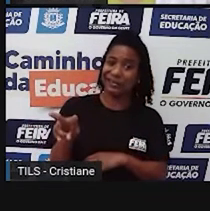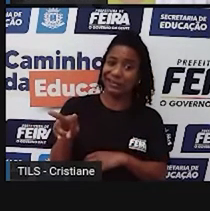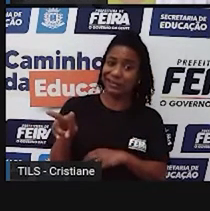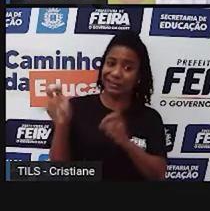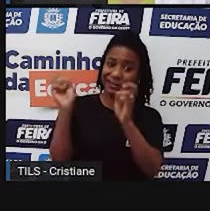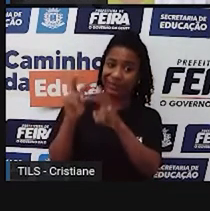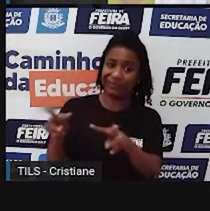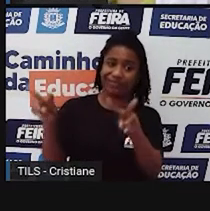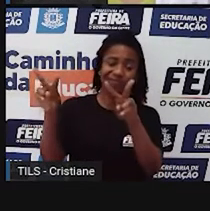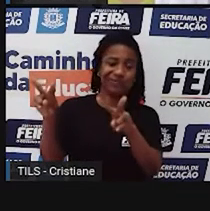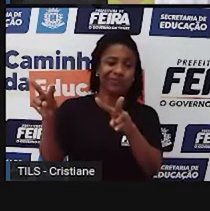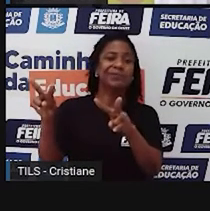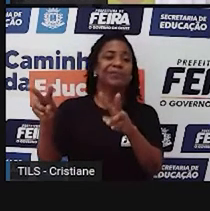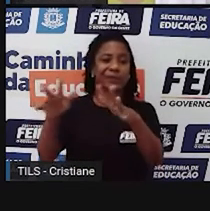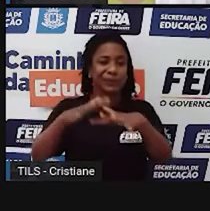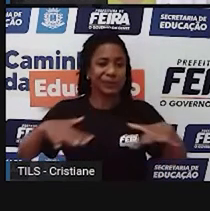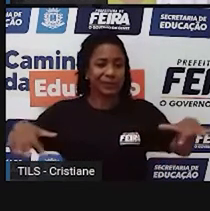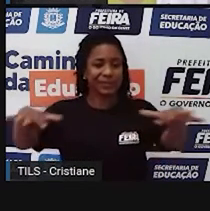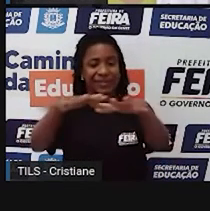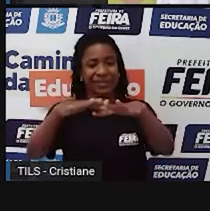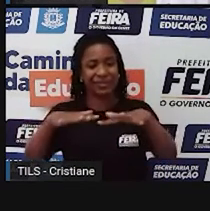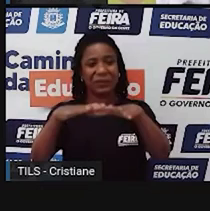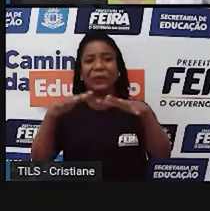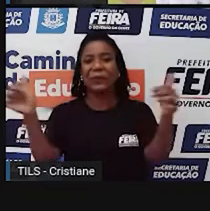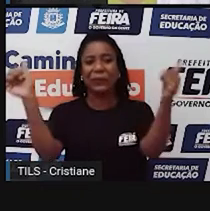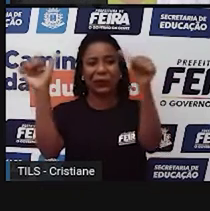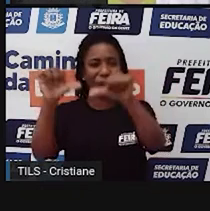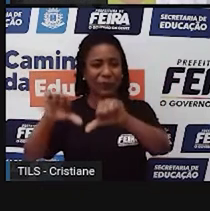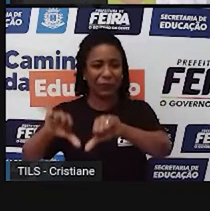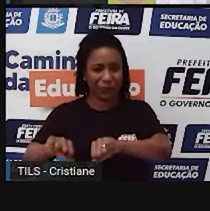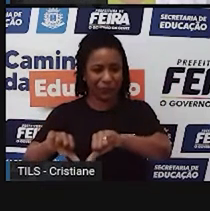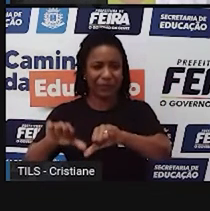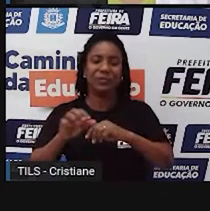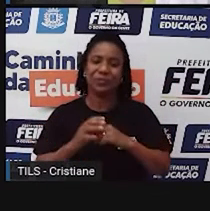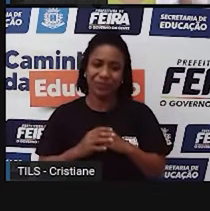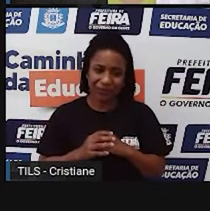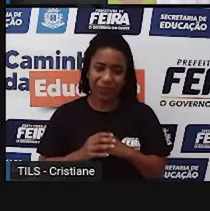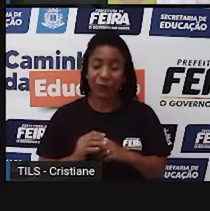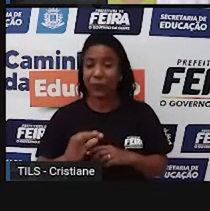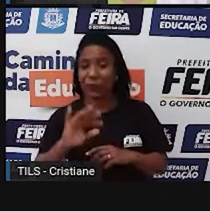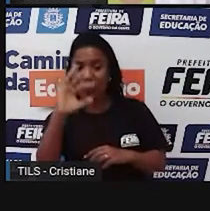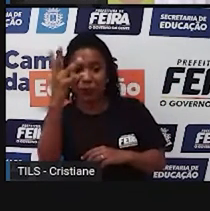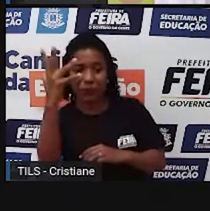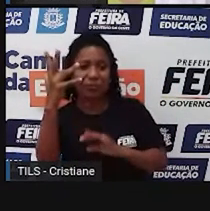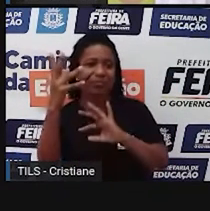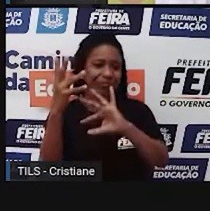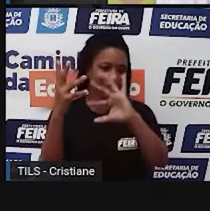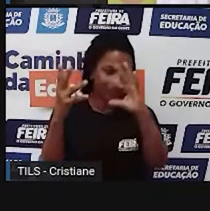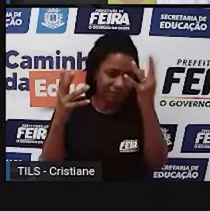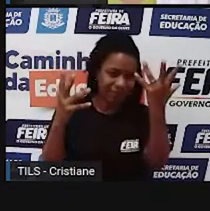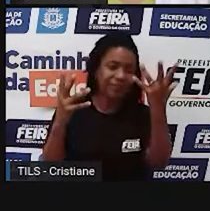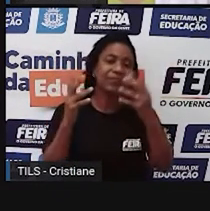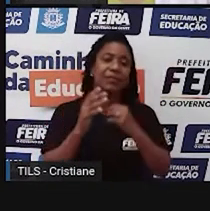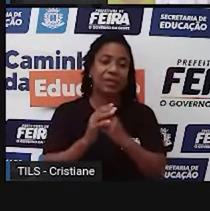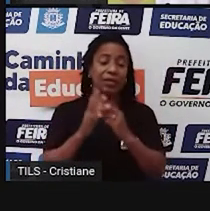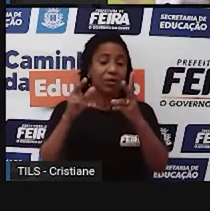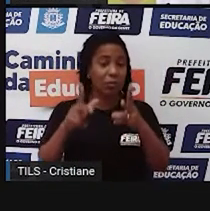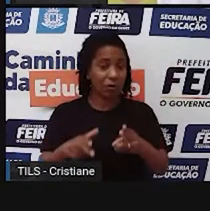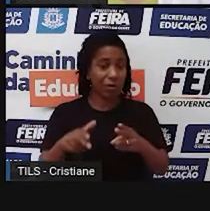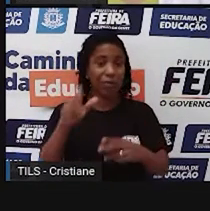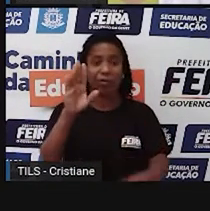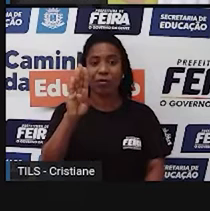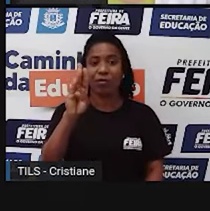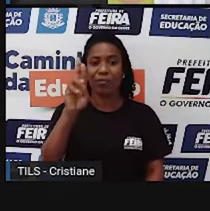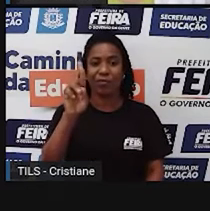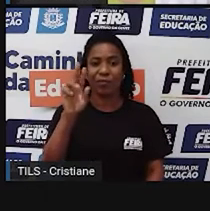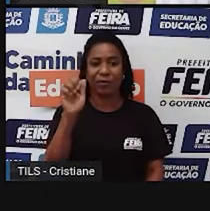degradação ambiental ou que sofreu, né, algum tipo de acidente, como no caso, né, o da barragem de Brumadinho, que